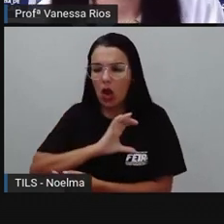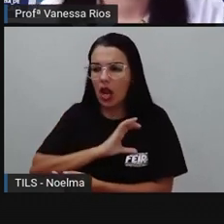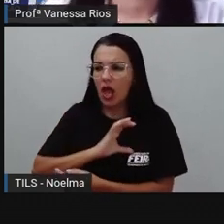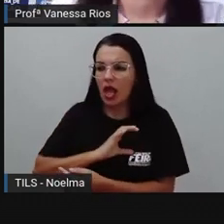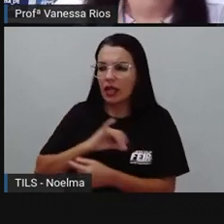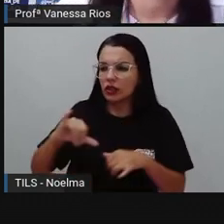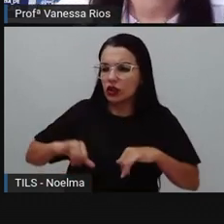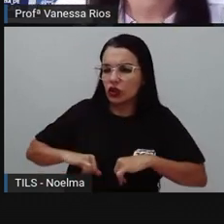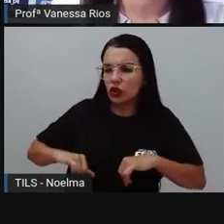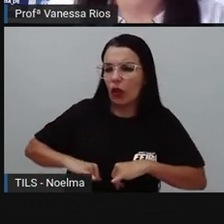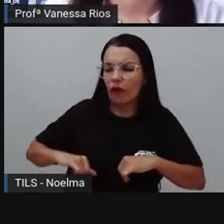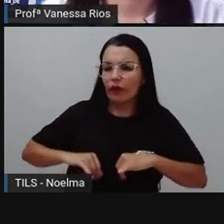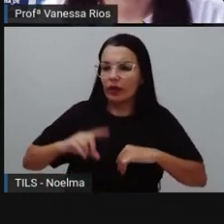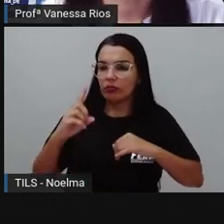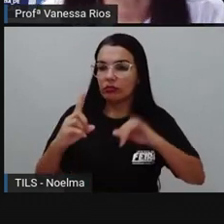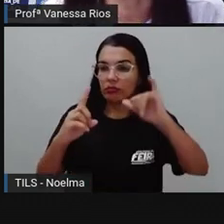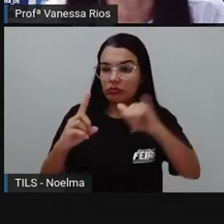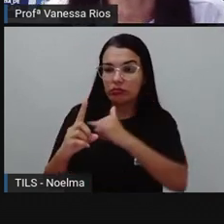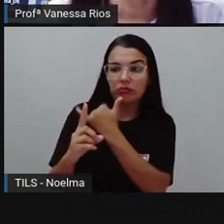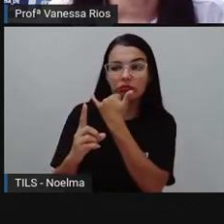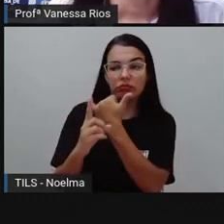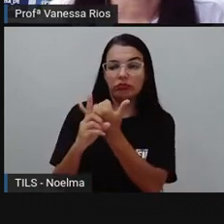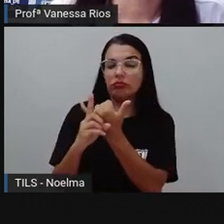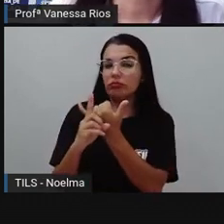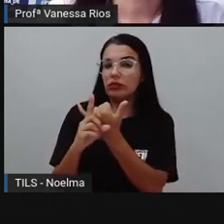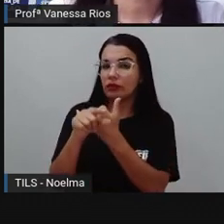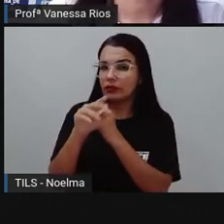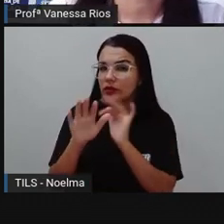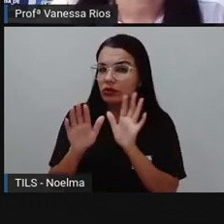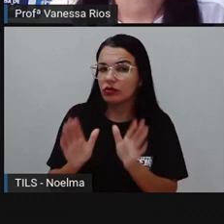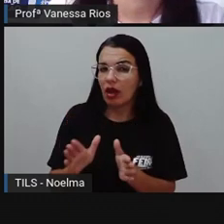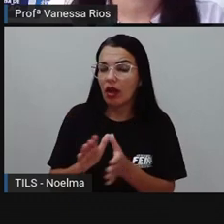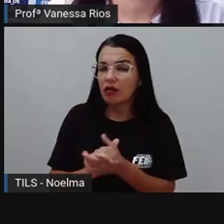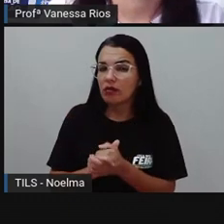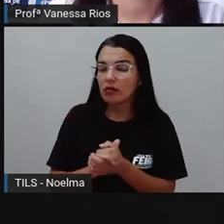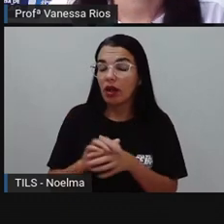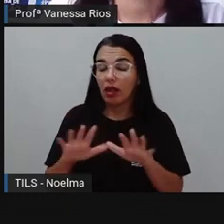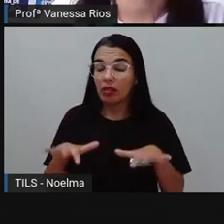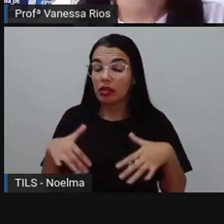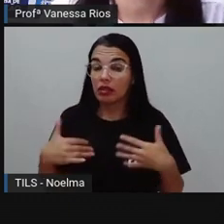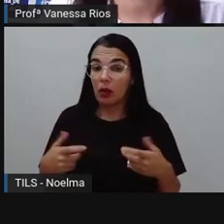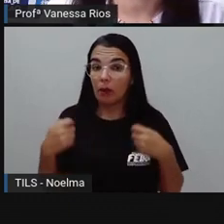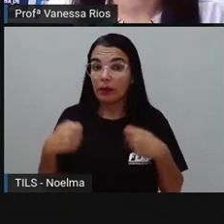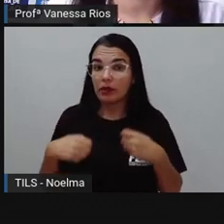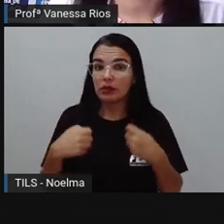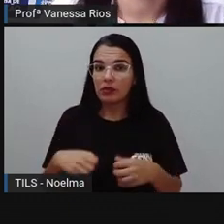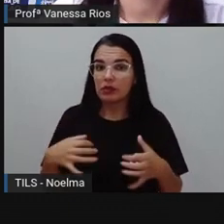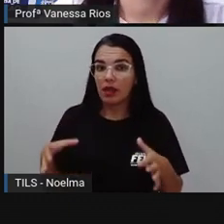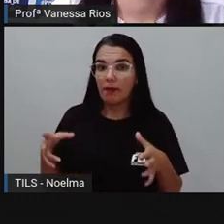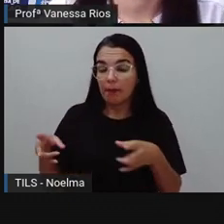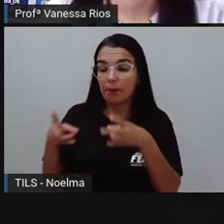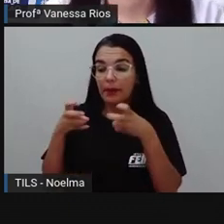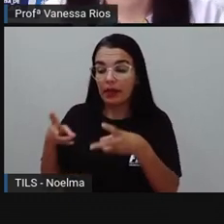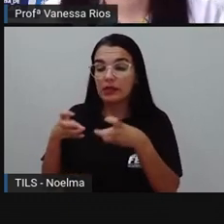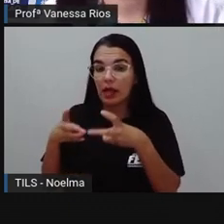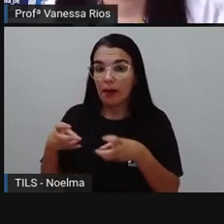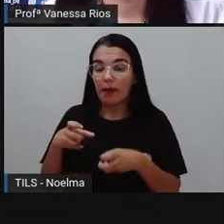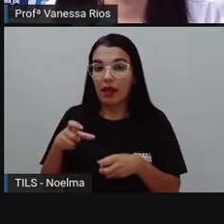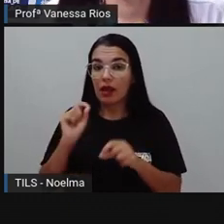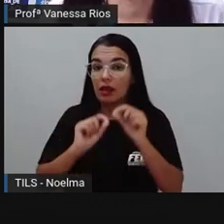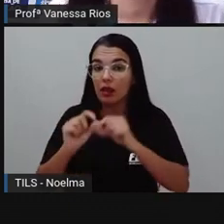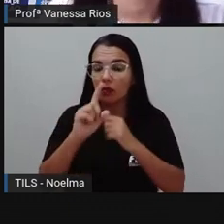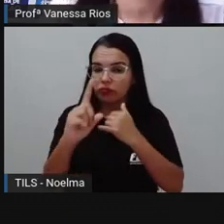escola, em casa, na rua? É importante a gente perceber que o bullying pode acontecer em diversos